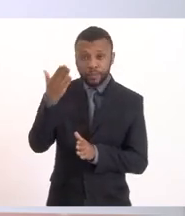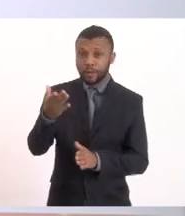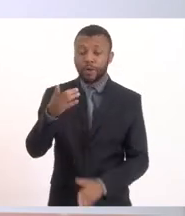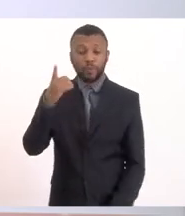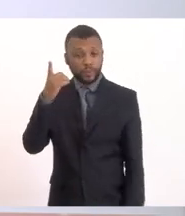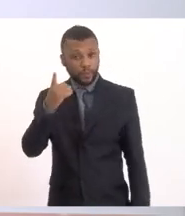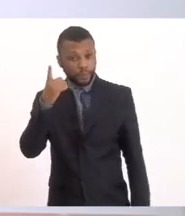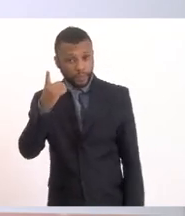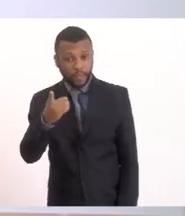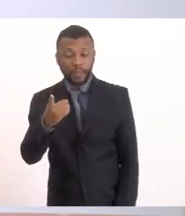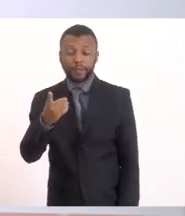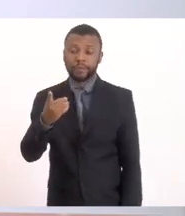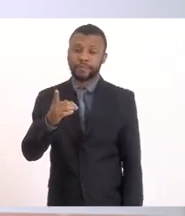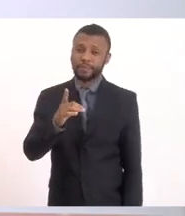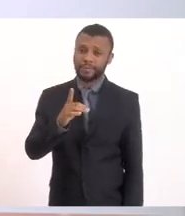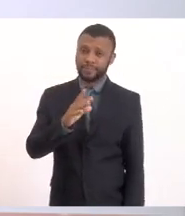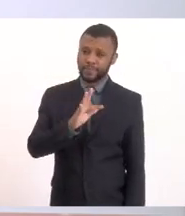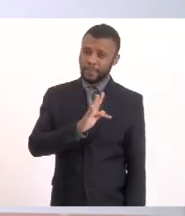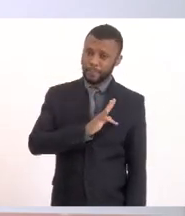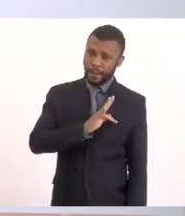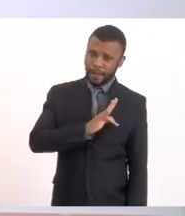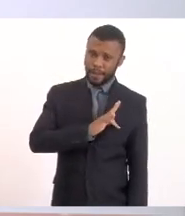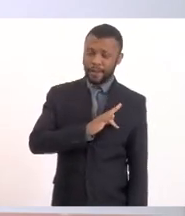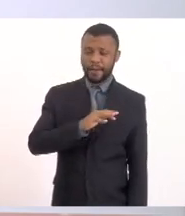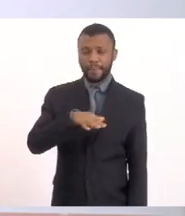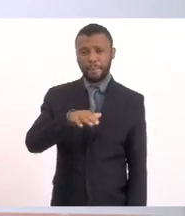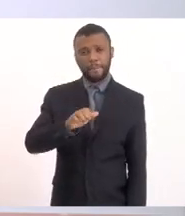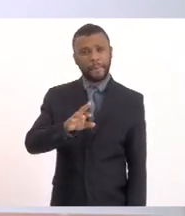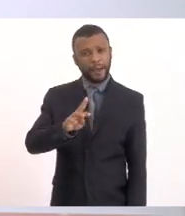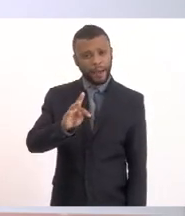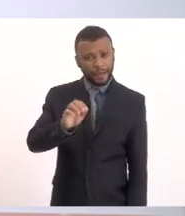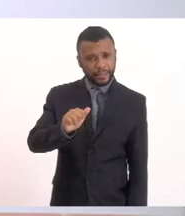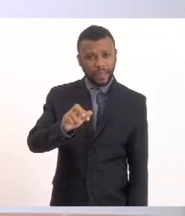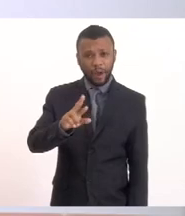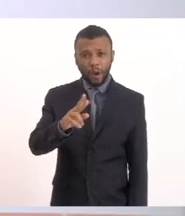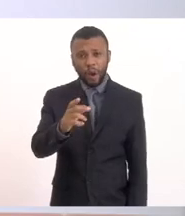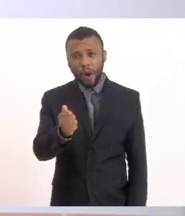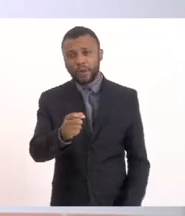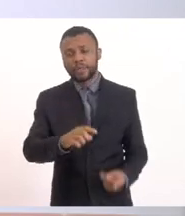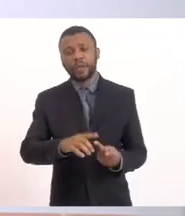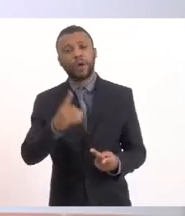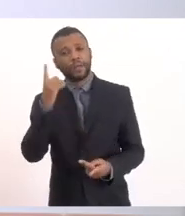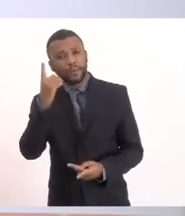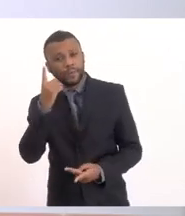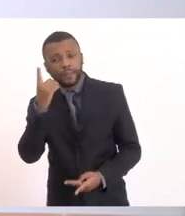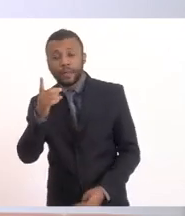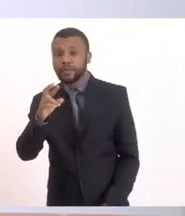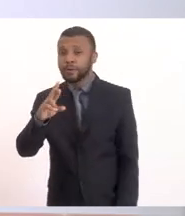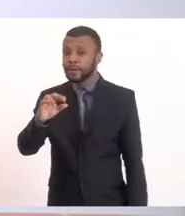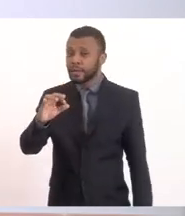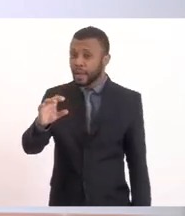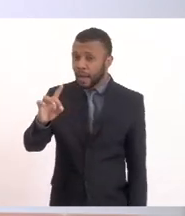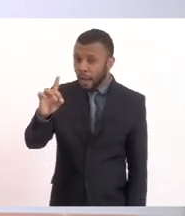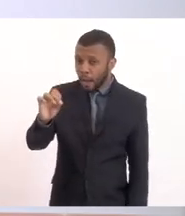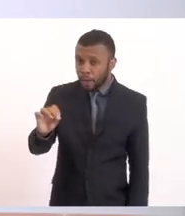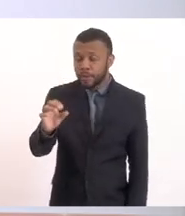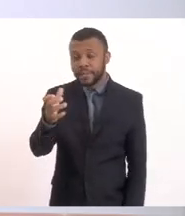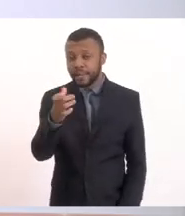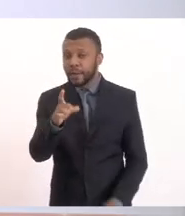Ricardo e a deputada Marta Rocha também gostariam de fazer a sua exposição, fazer algum questionamento. Eu vou fazer minhas perguntas no final.